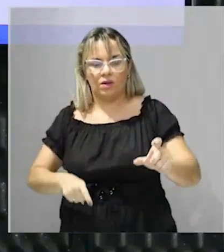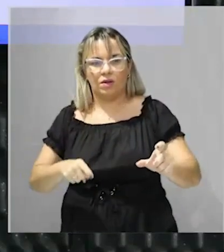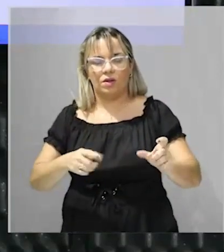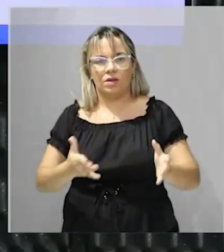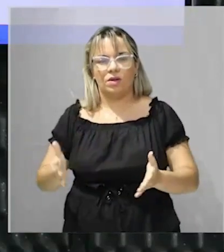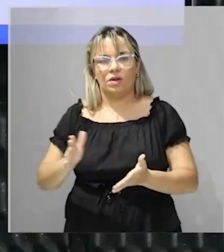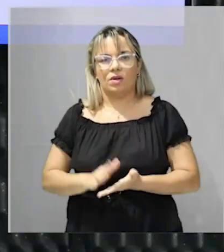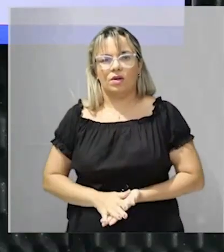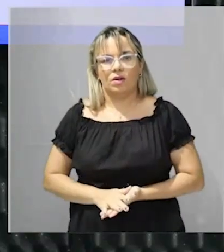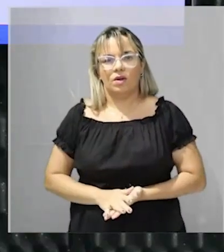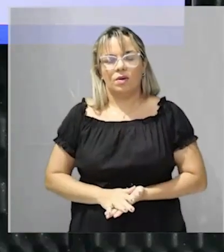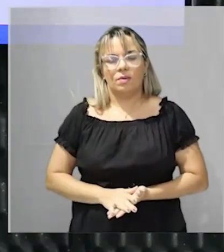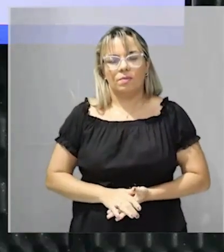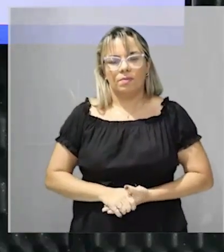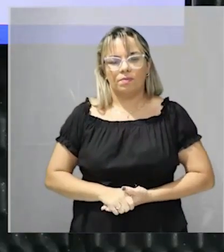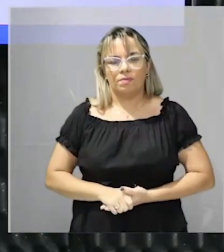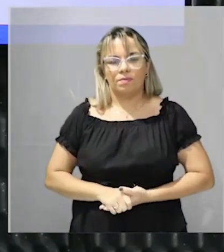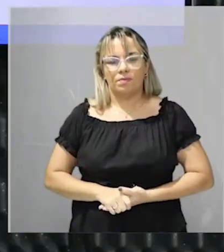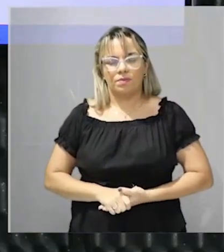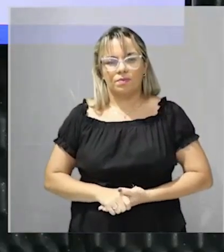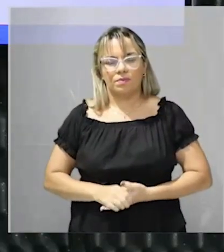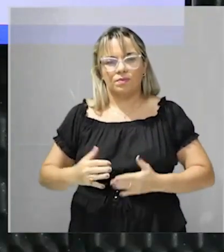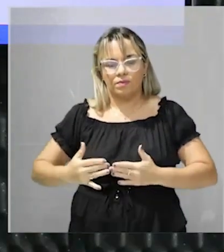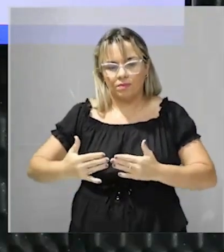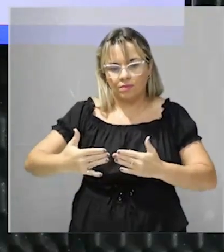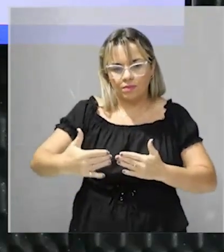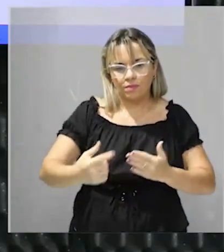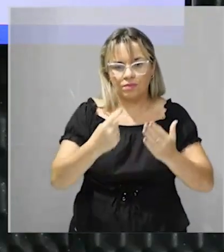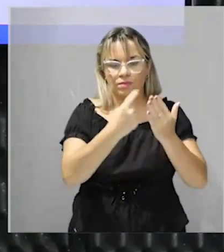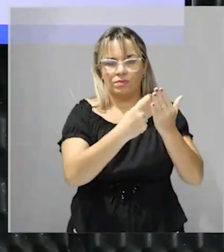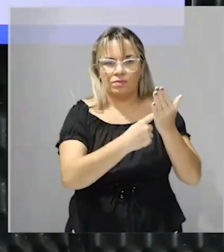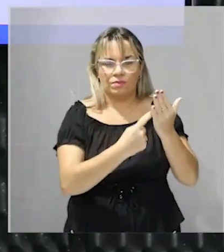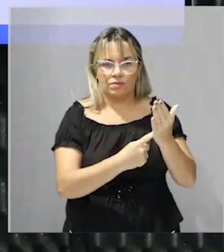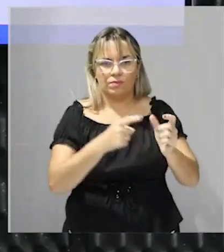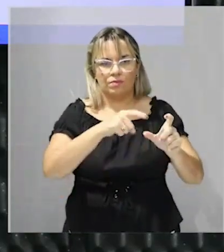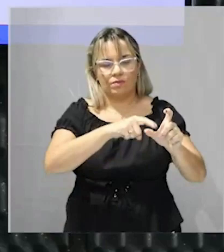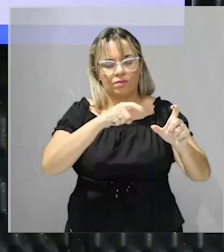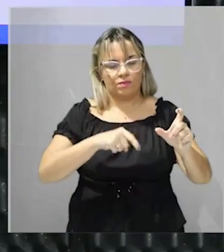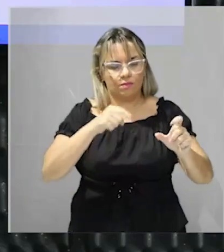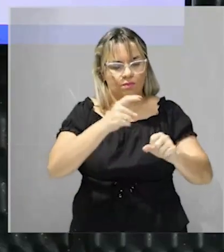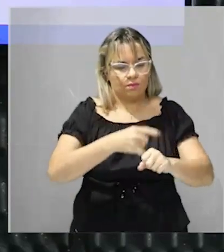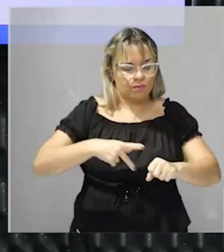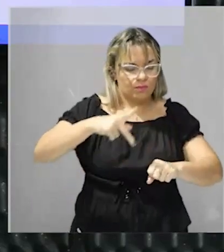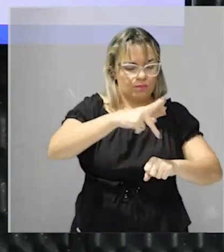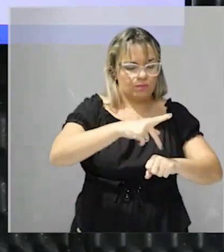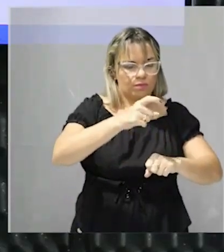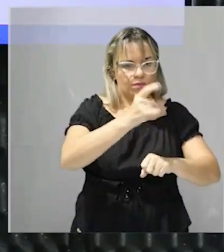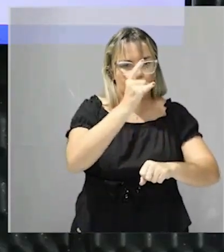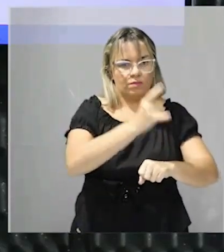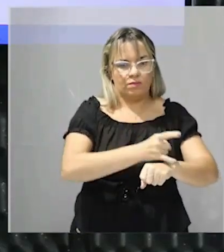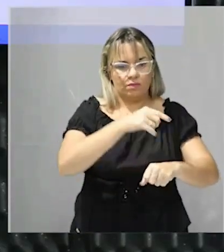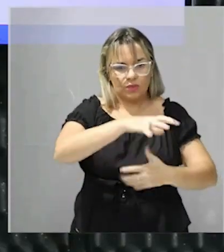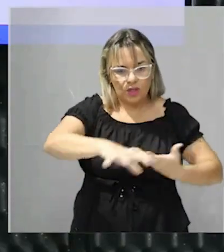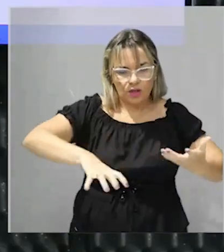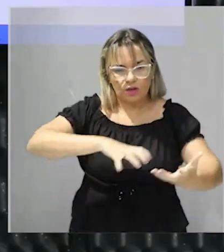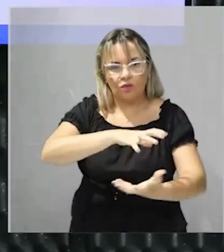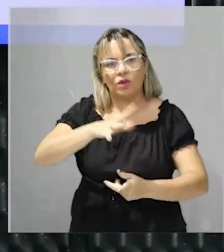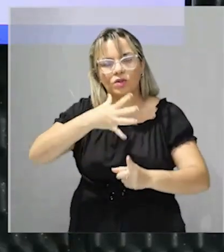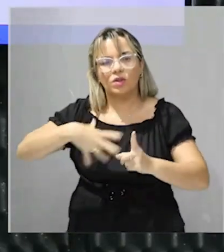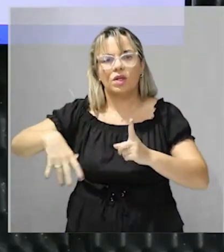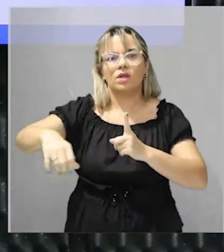francesa o projeto de dependência do Haiti é um projeto que traz uma revolução social